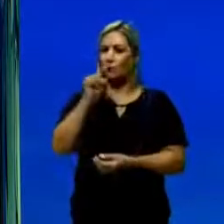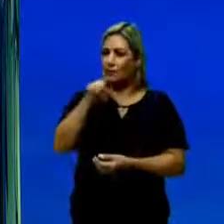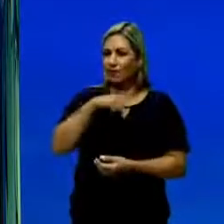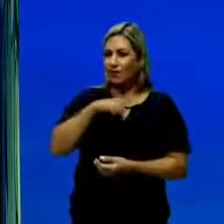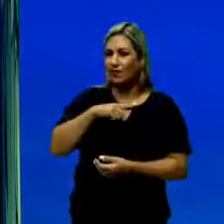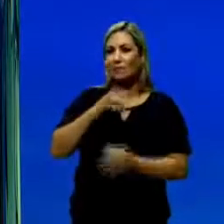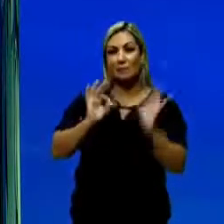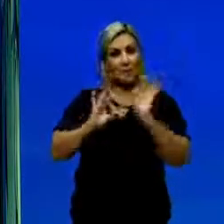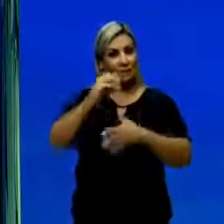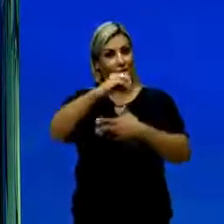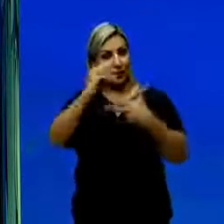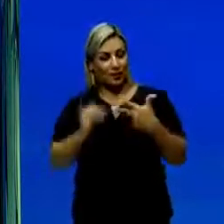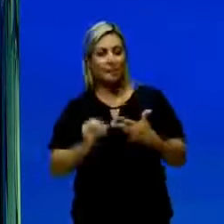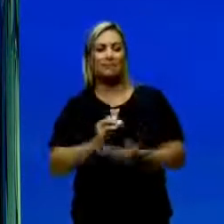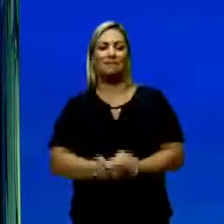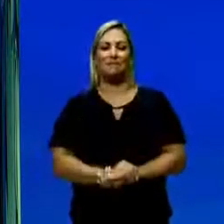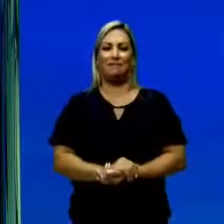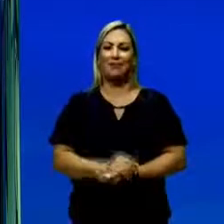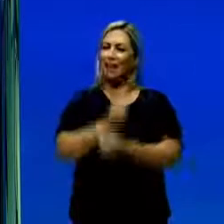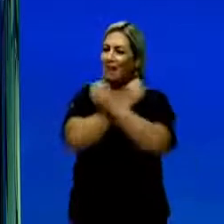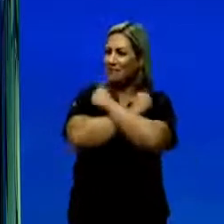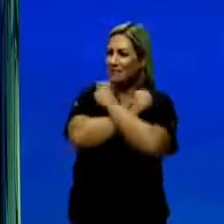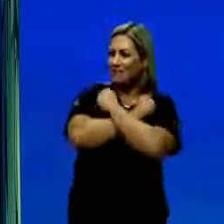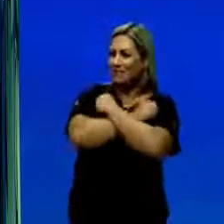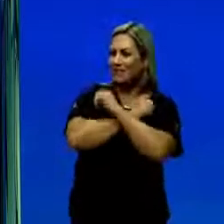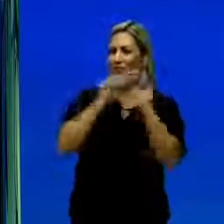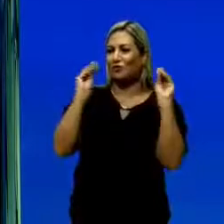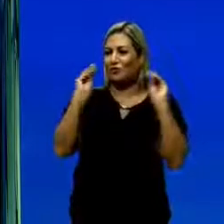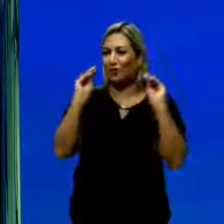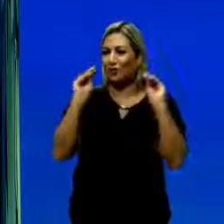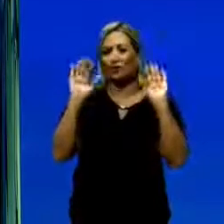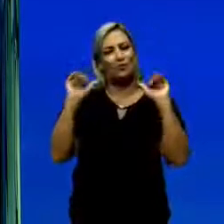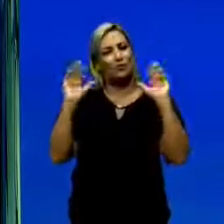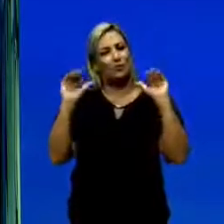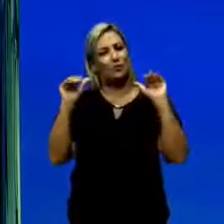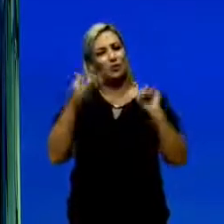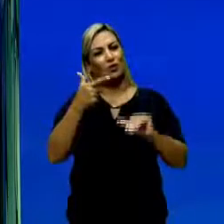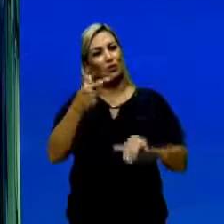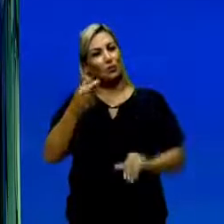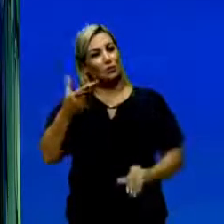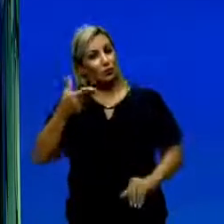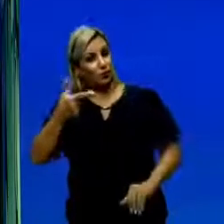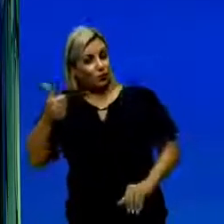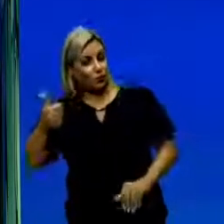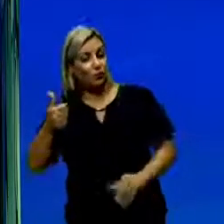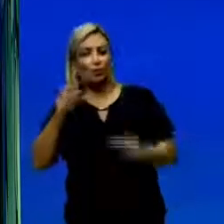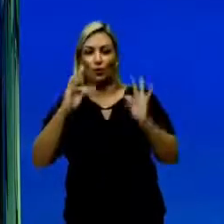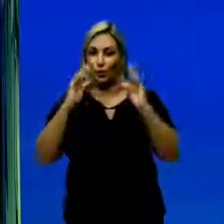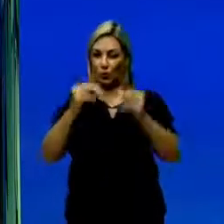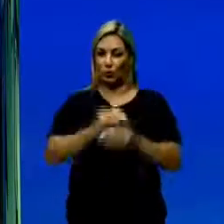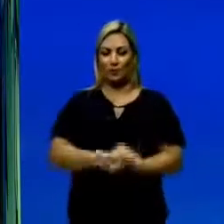você que está se preparando para o Enem. Forte abraço, beijo no coração e feliz 2021 para todos.